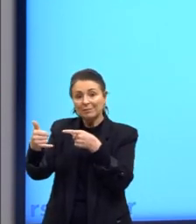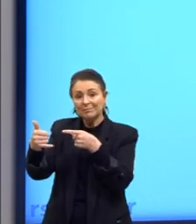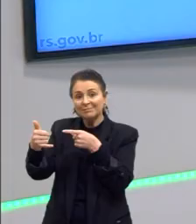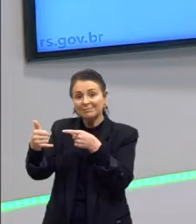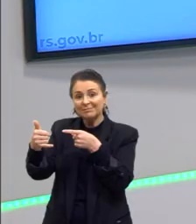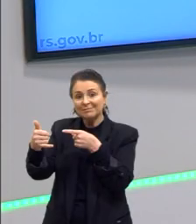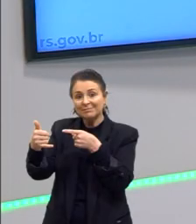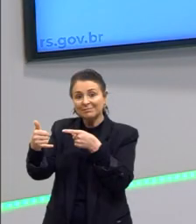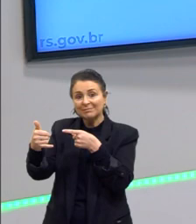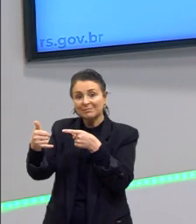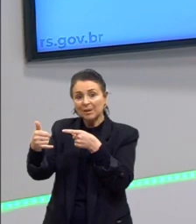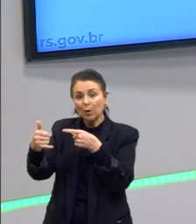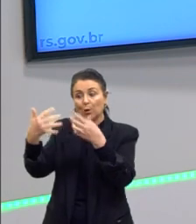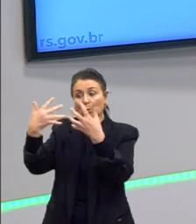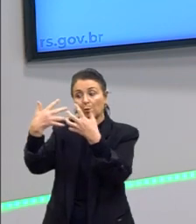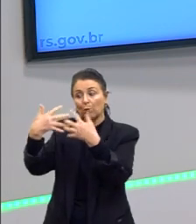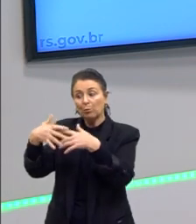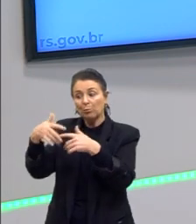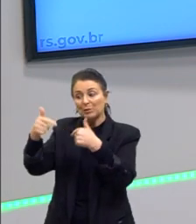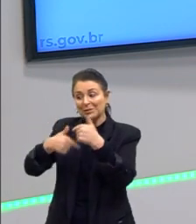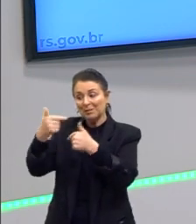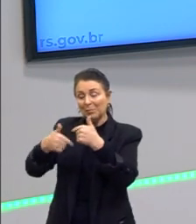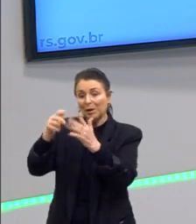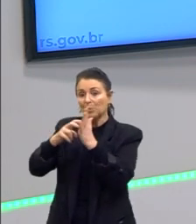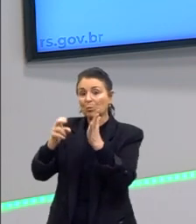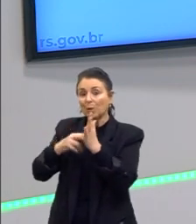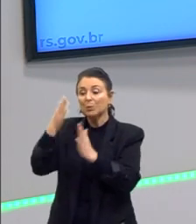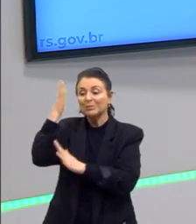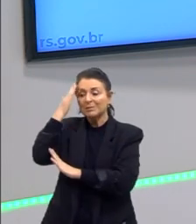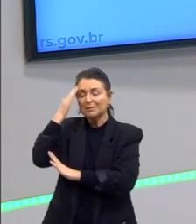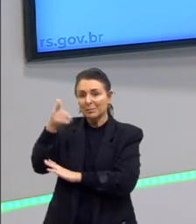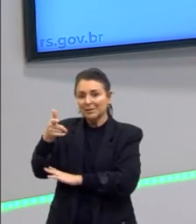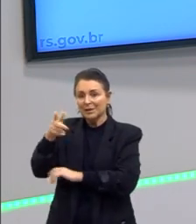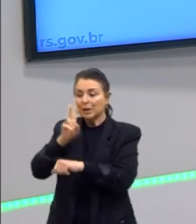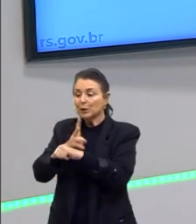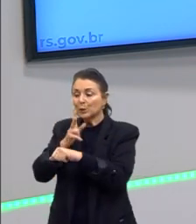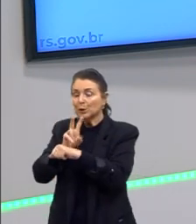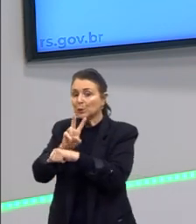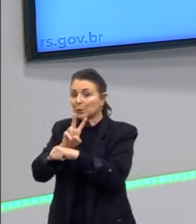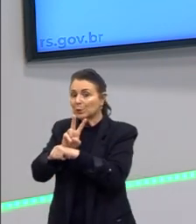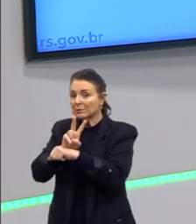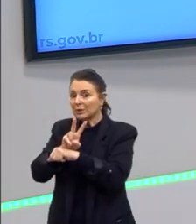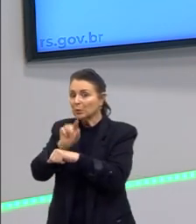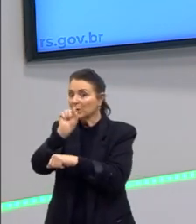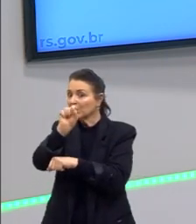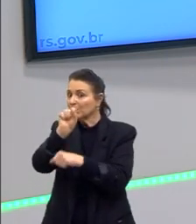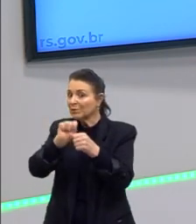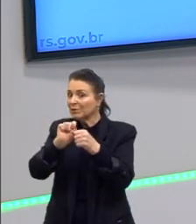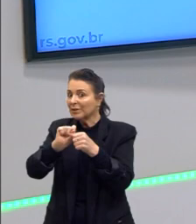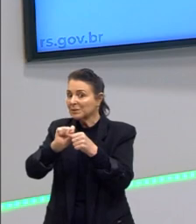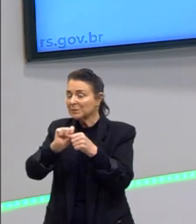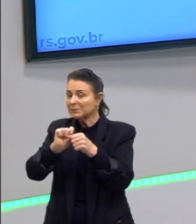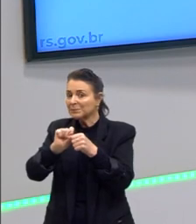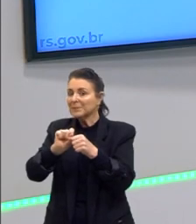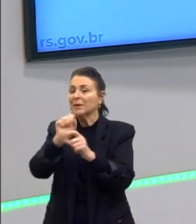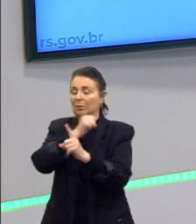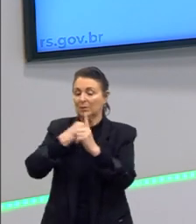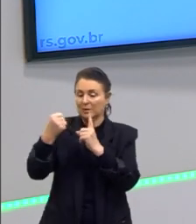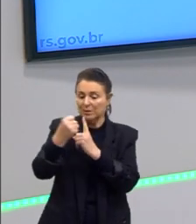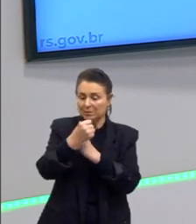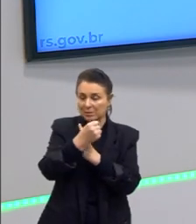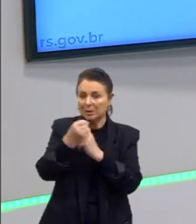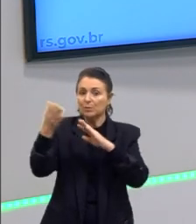funcionário do banco. Então, nós temos essa vigilância constante, que é o que o Deleuze fala. Na sociedade contemporânea,